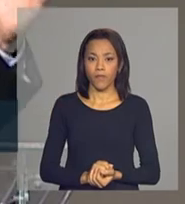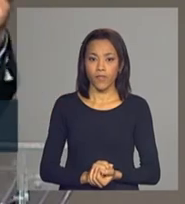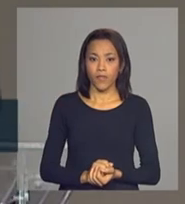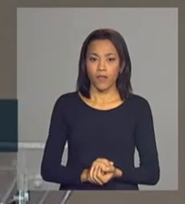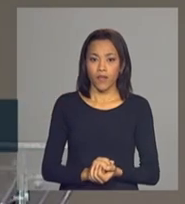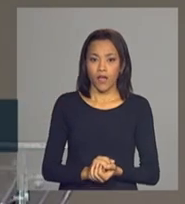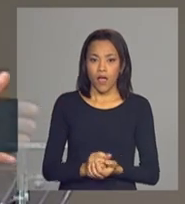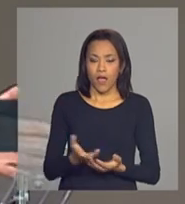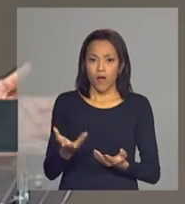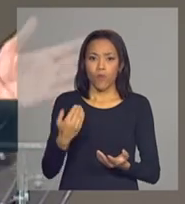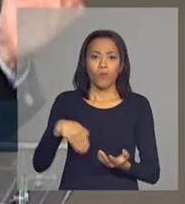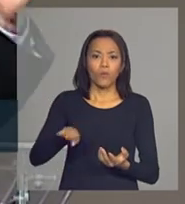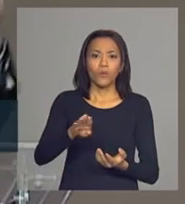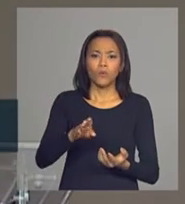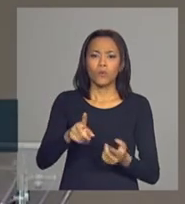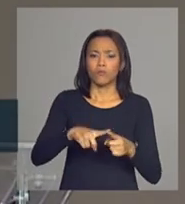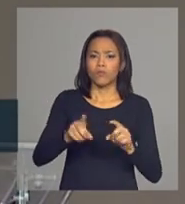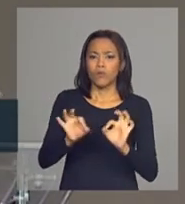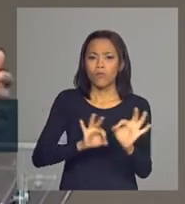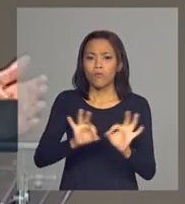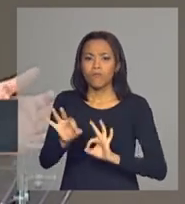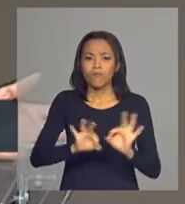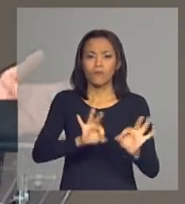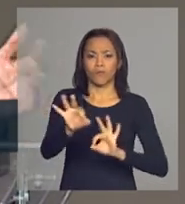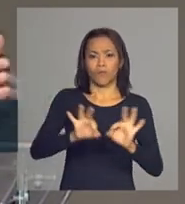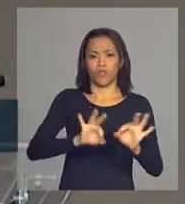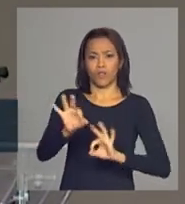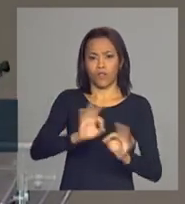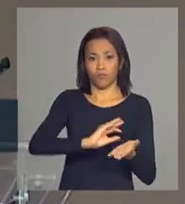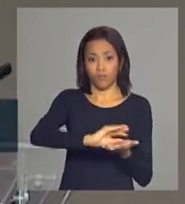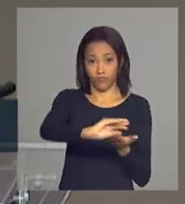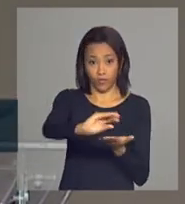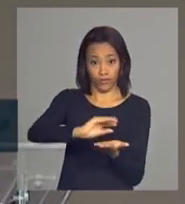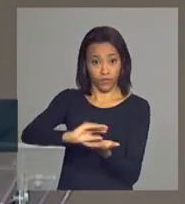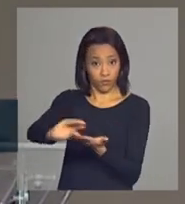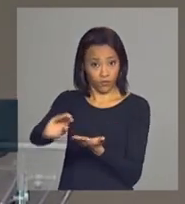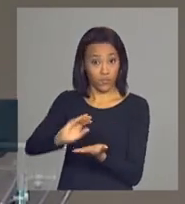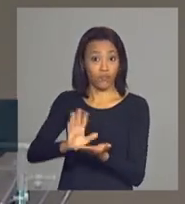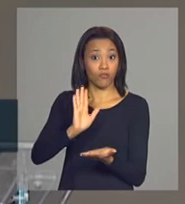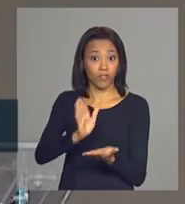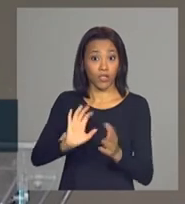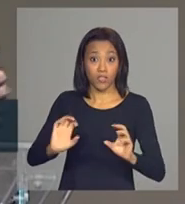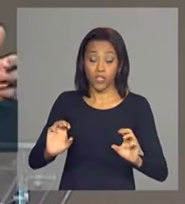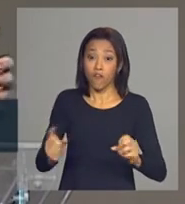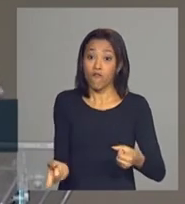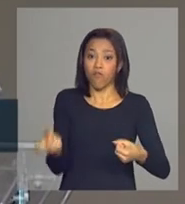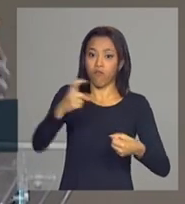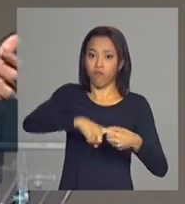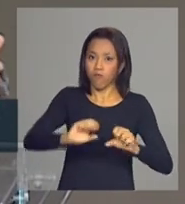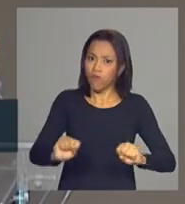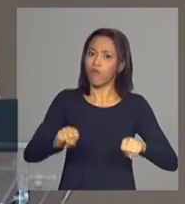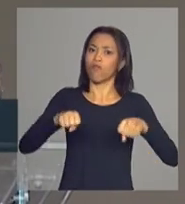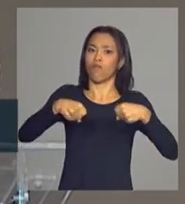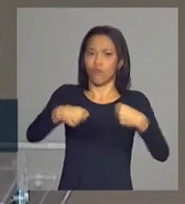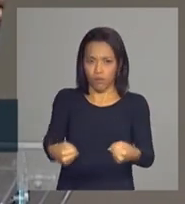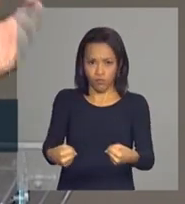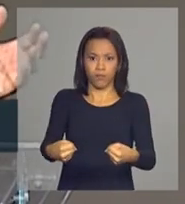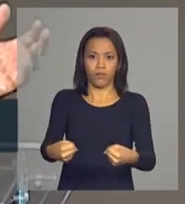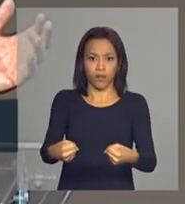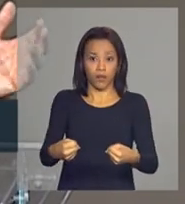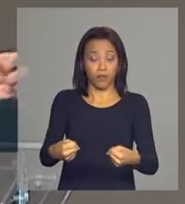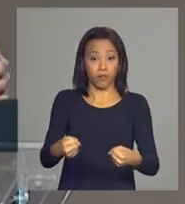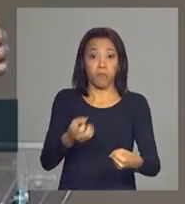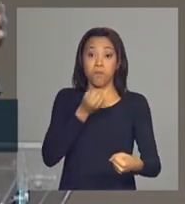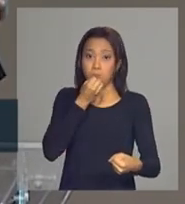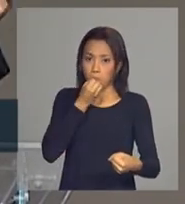expectativas e os planos de investimento já se recuperaram graças em boa